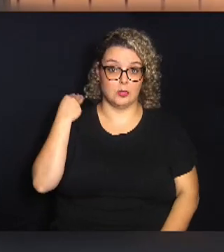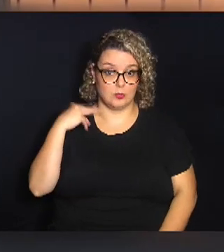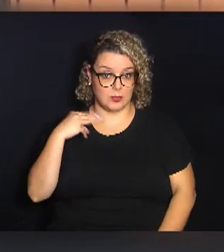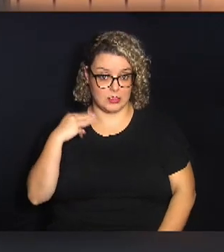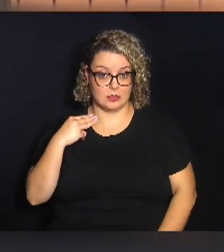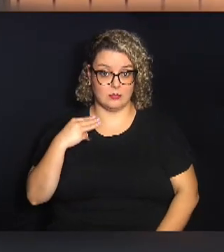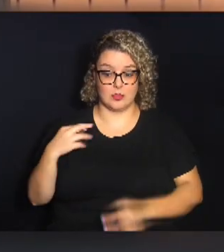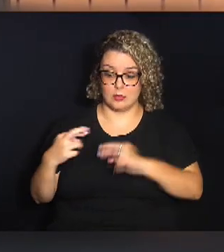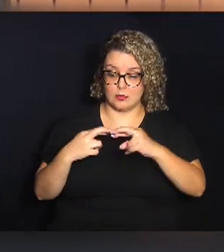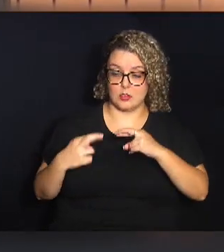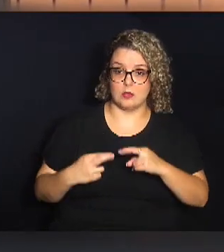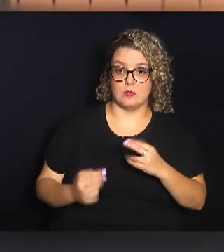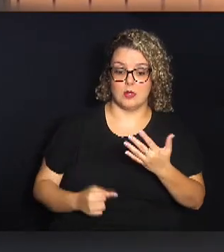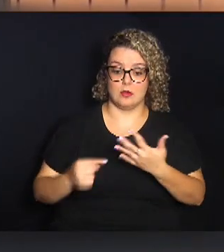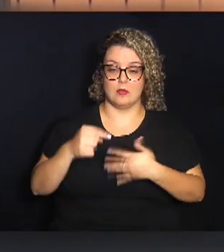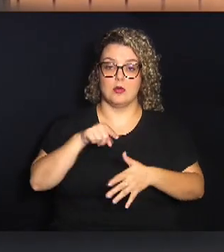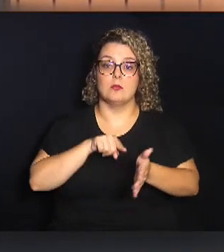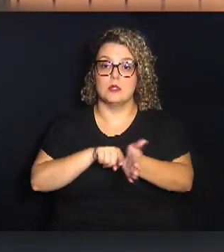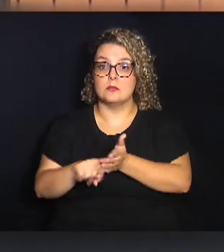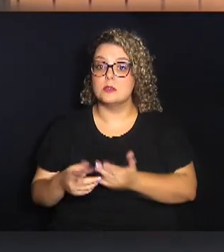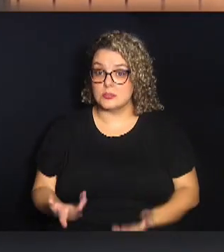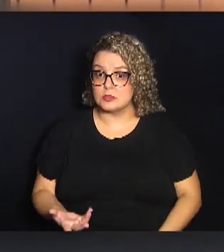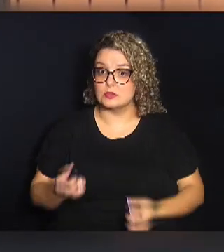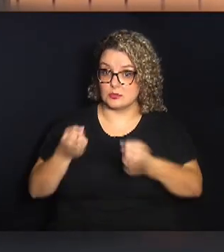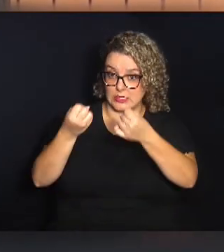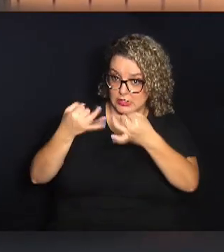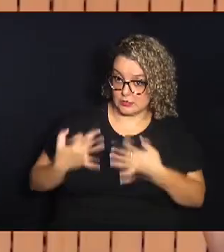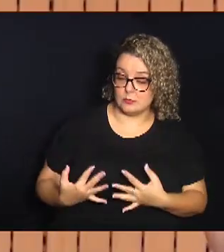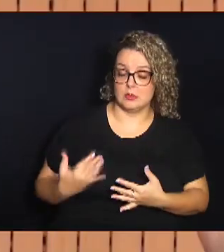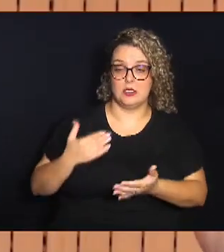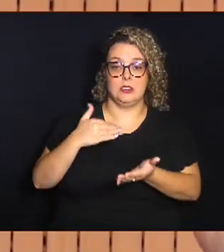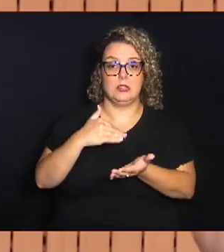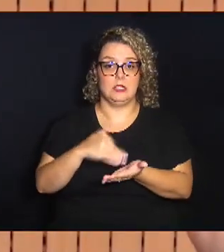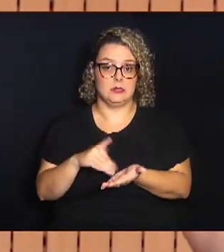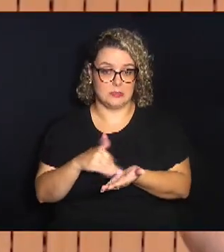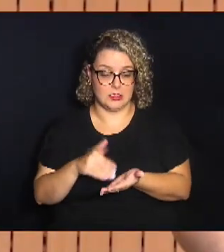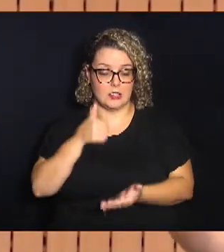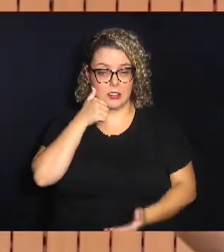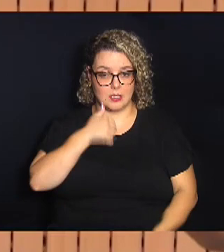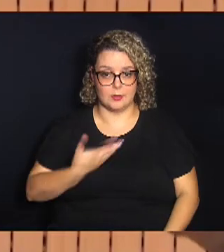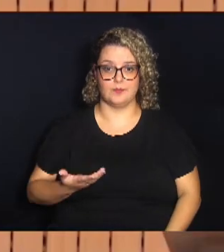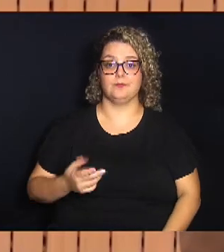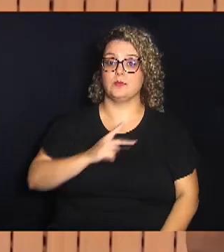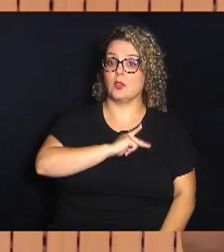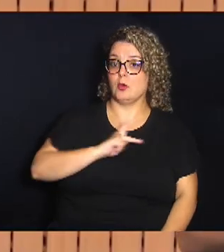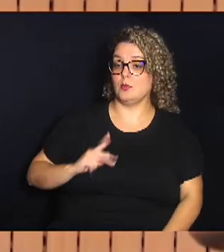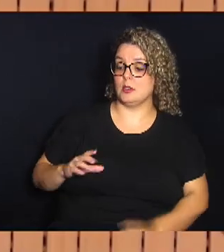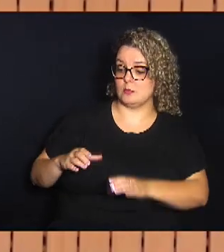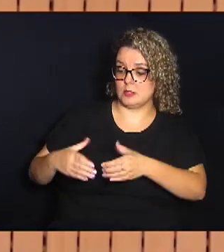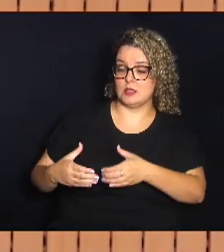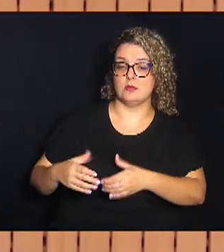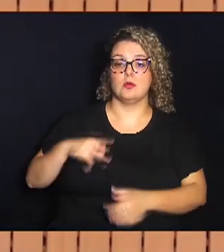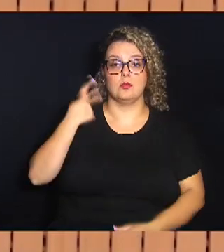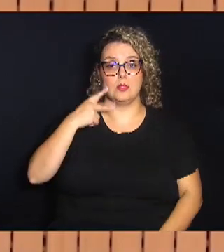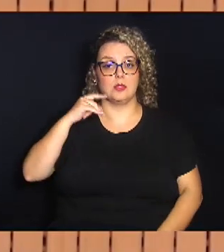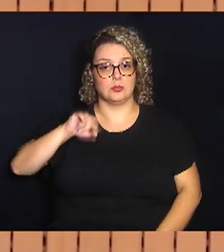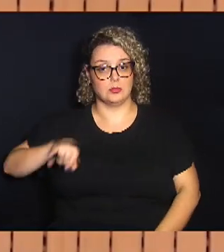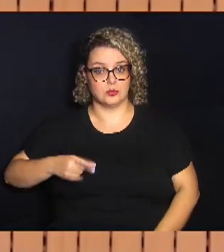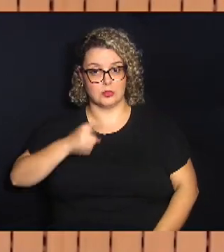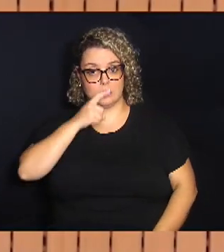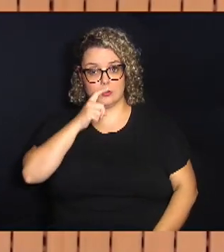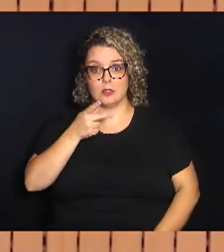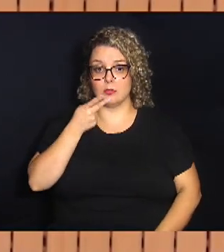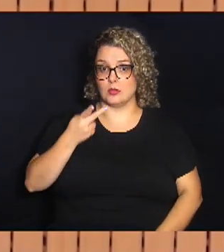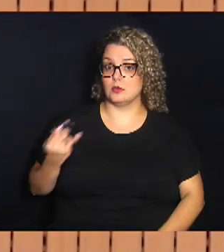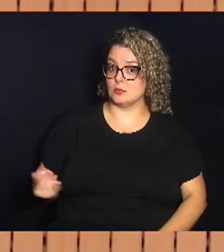levantaram alguns questionamentos que foram esclarecidos pela secretária. O presidente da comissão, vereador Jorge Schneider, destacou a